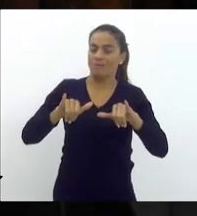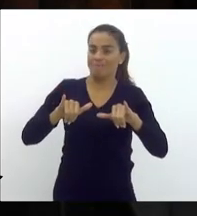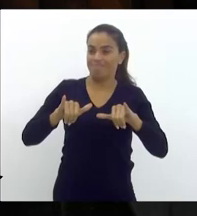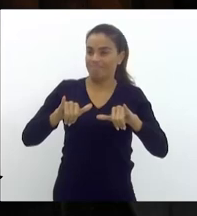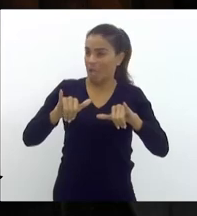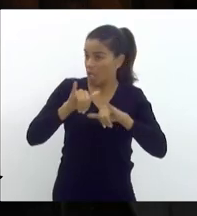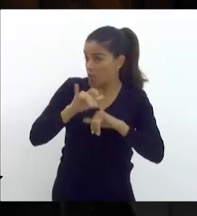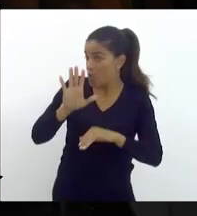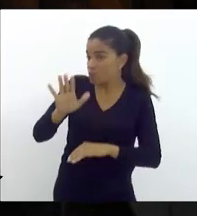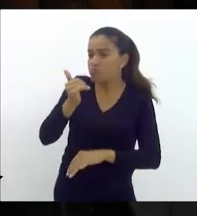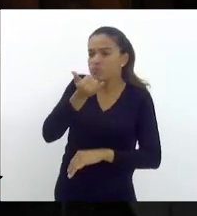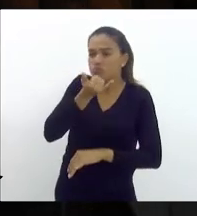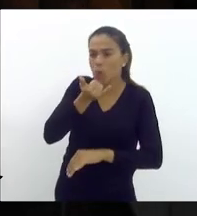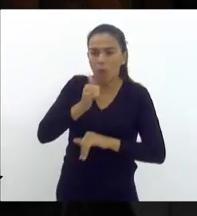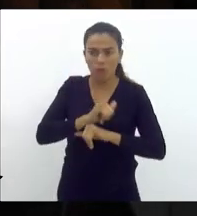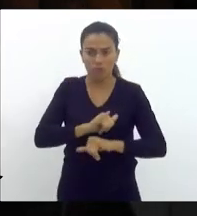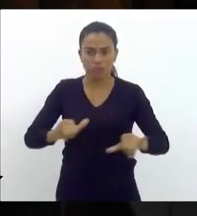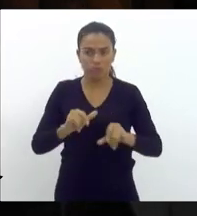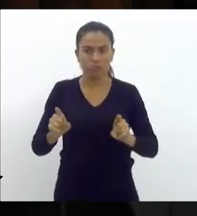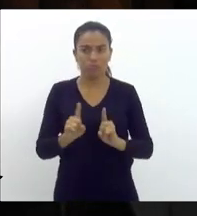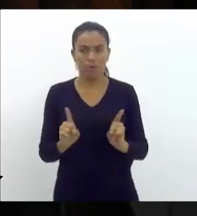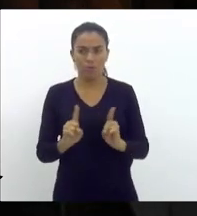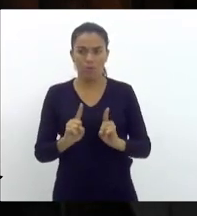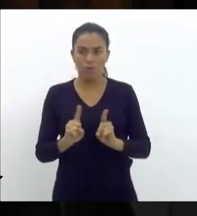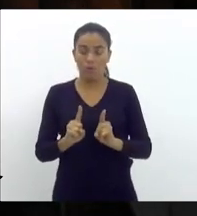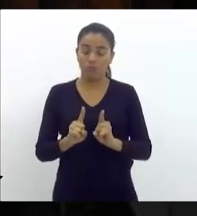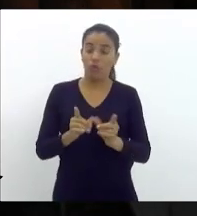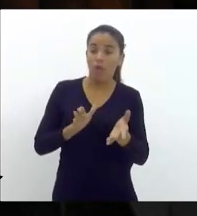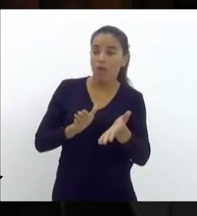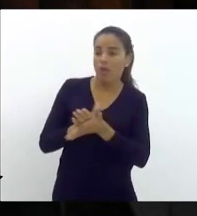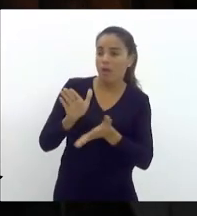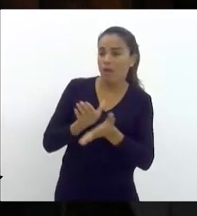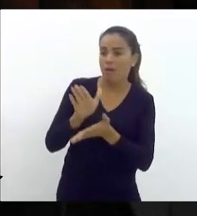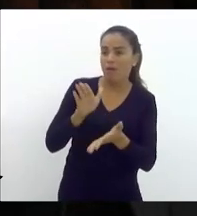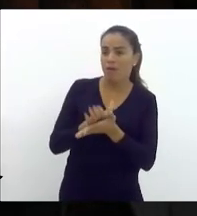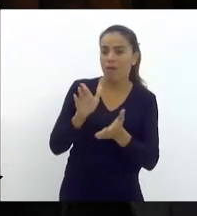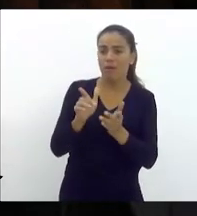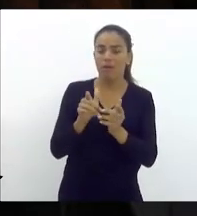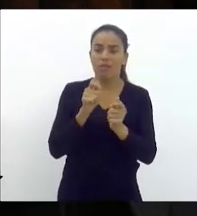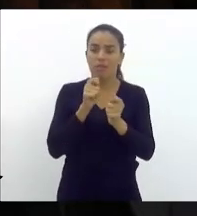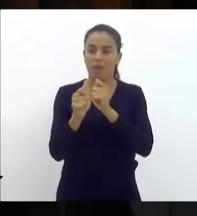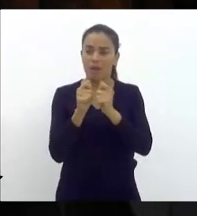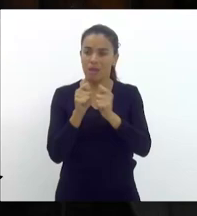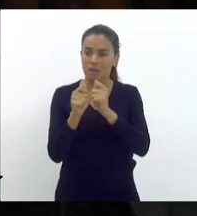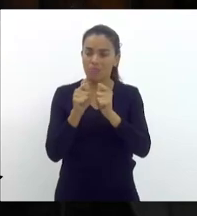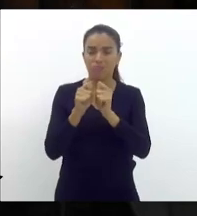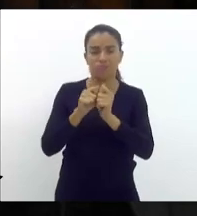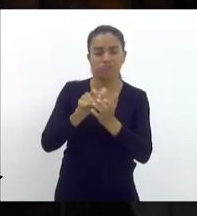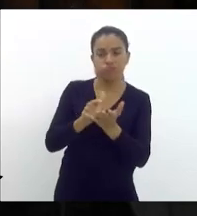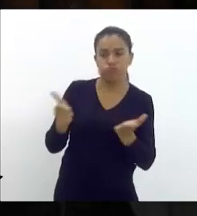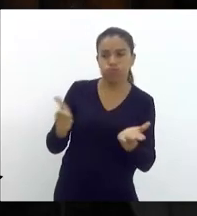anunciou, não, desculpe, saiu na imprensa que o governador